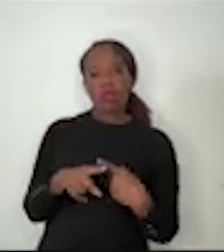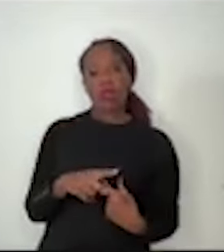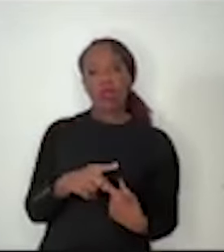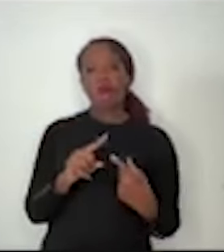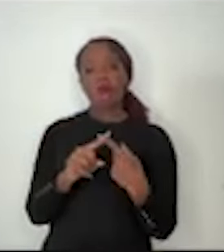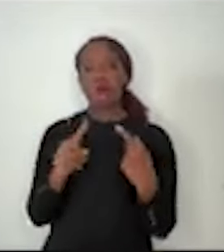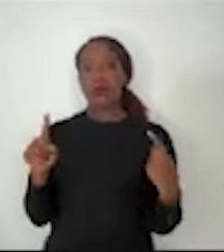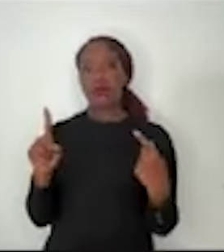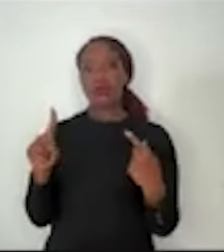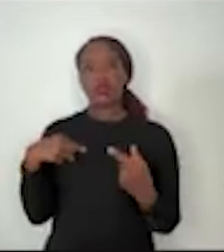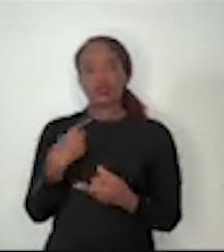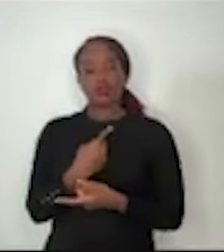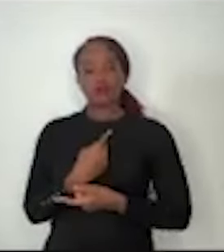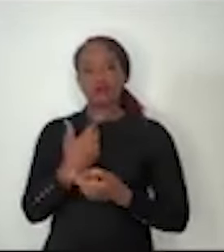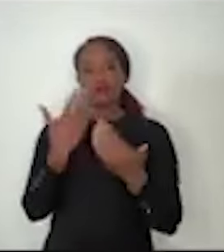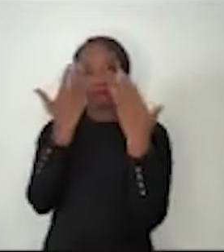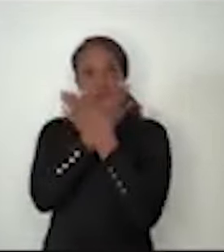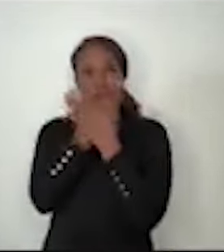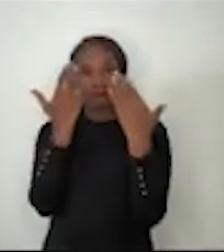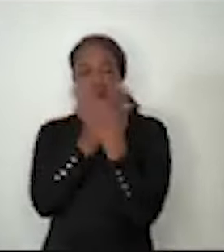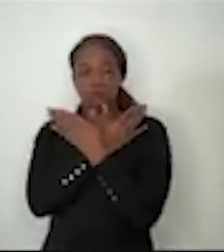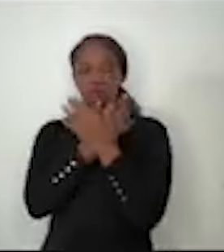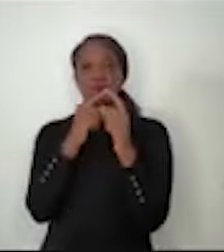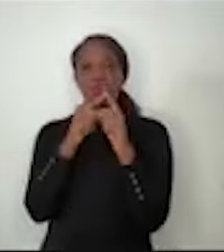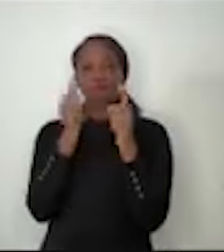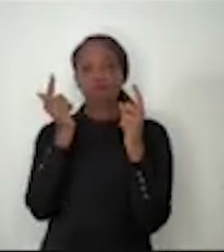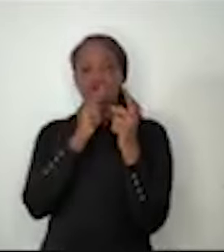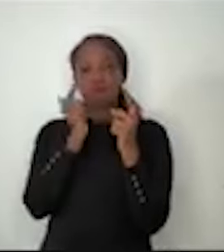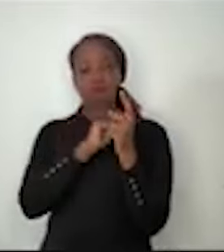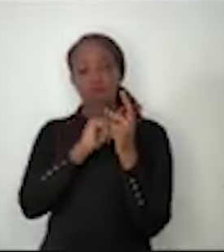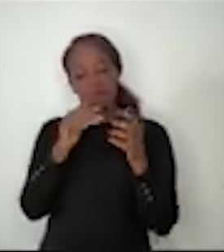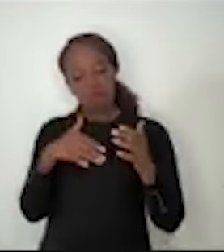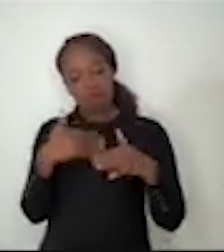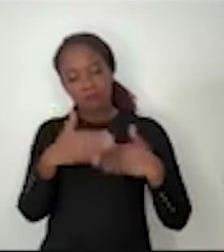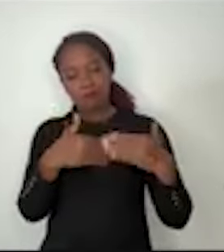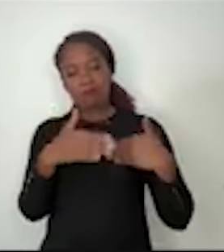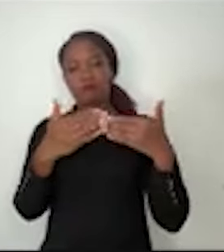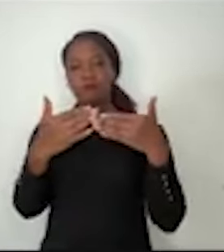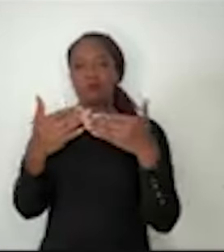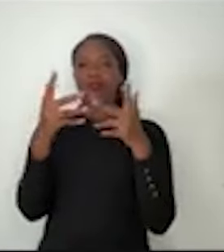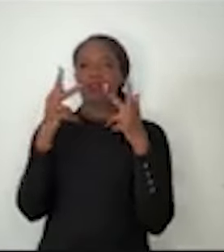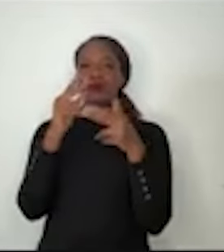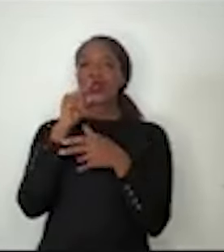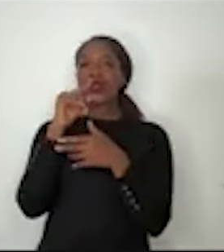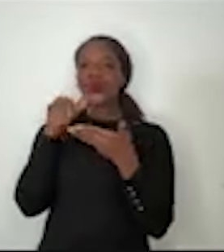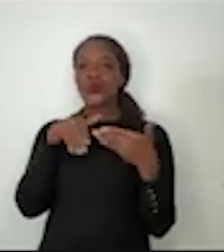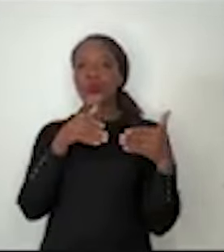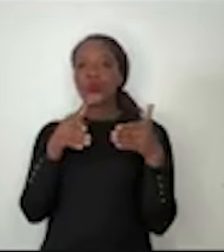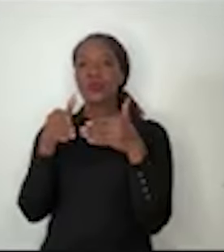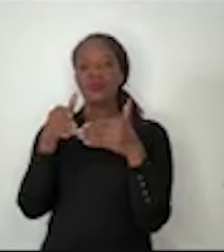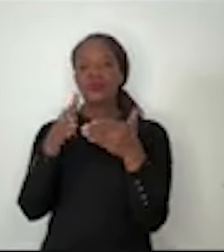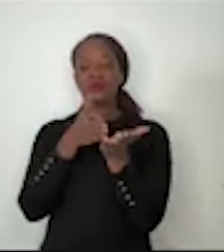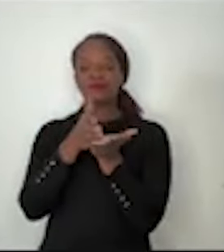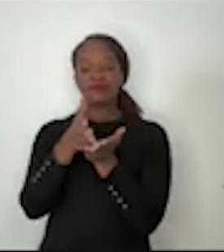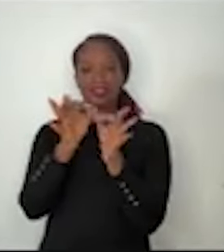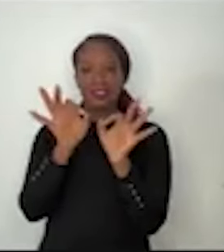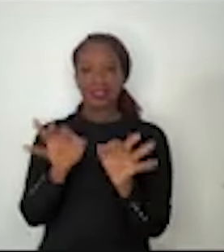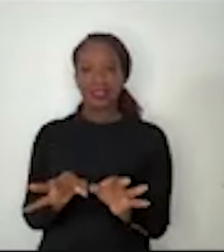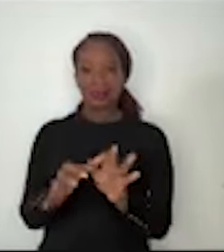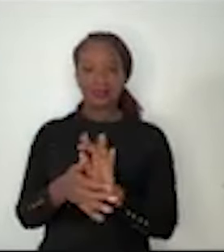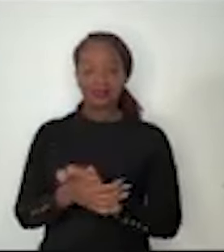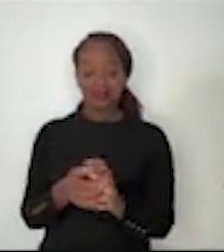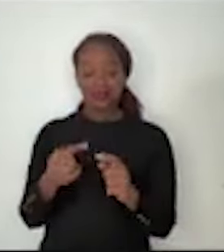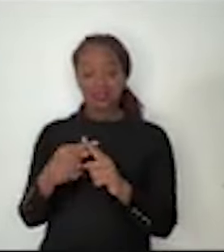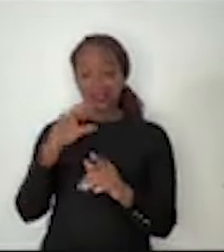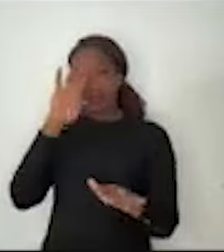consegue ver ela está fluindo como um rio subterrâneo na direção que tem que ir e porque eu acredito nisso